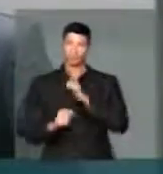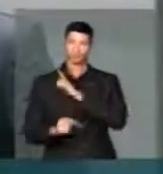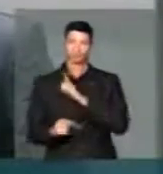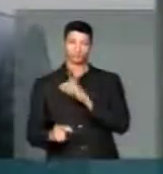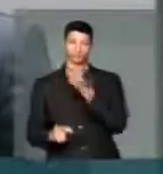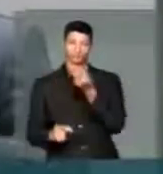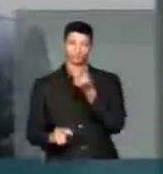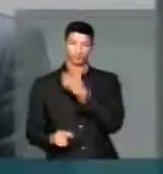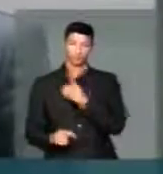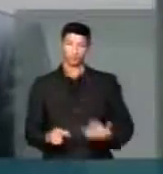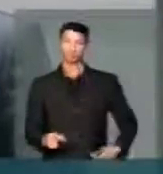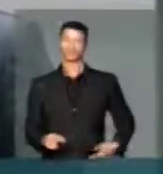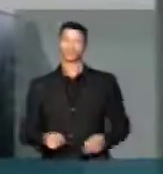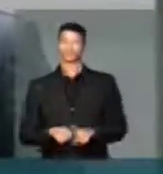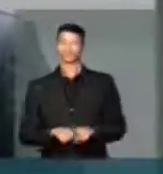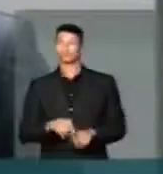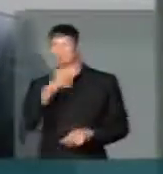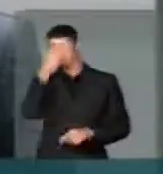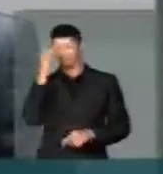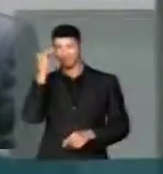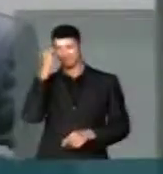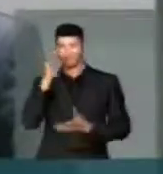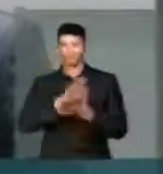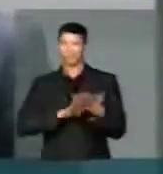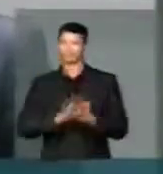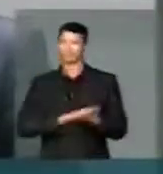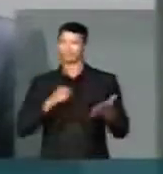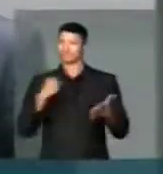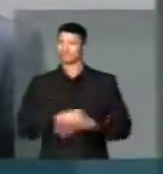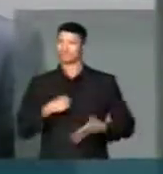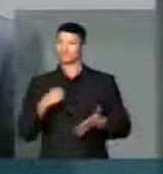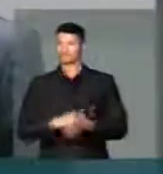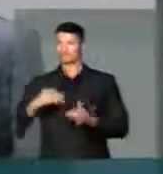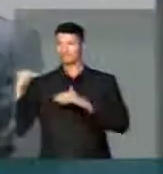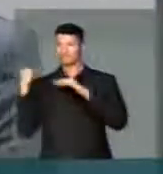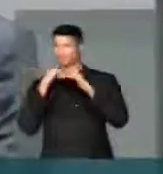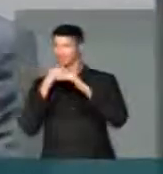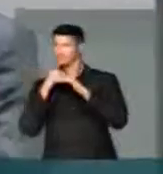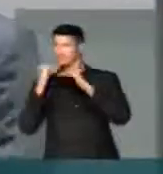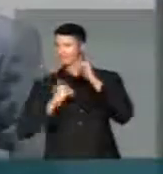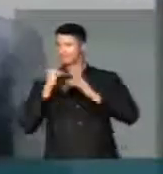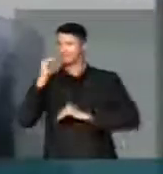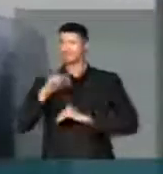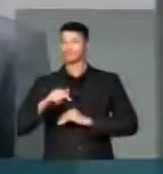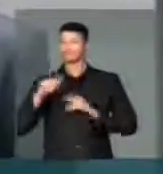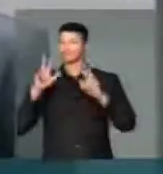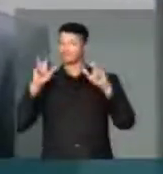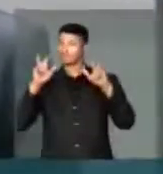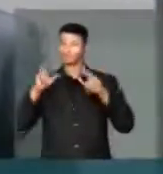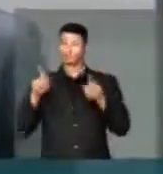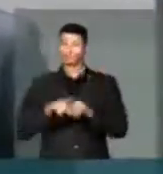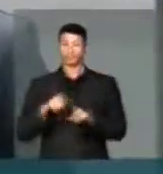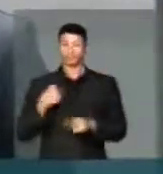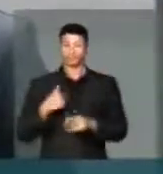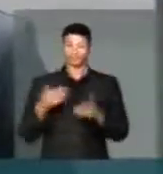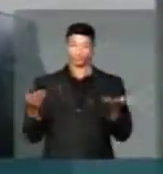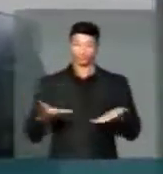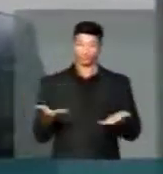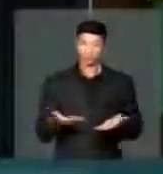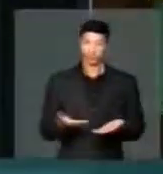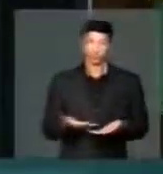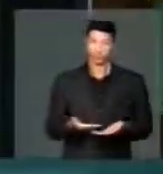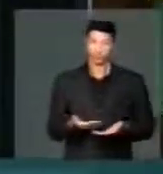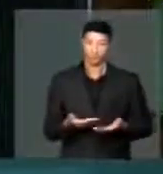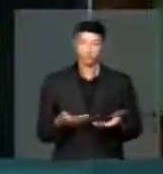público, é a razão daqueles que não pensaram e não combateram a desigualdade social. Isso é apenas um dos temas. Eu fico hoje